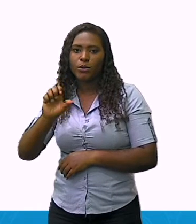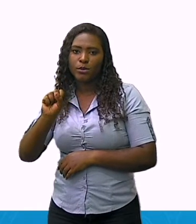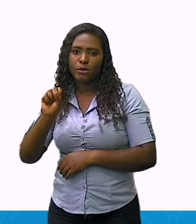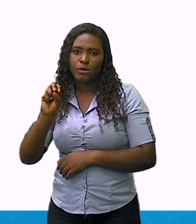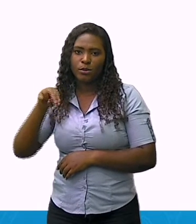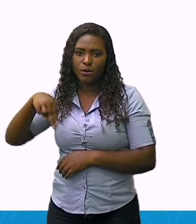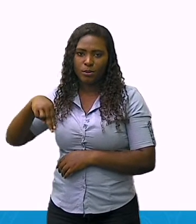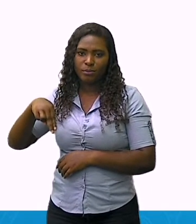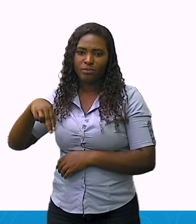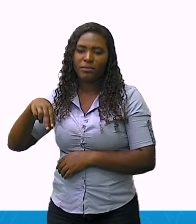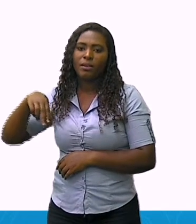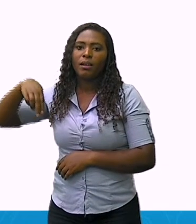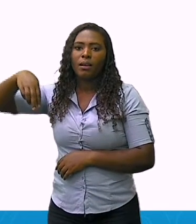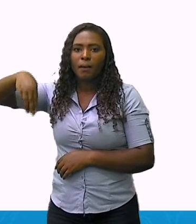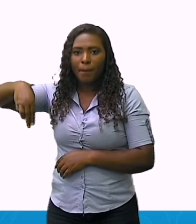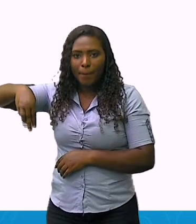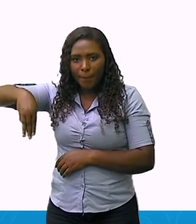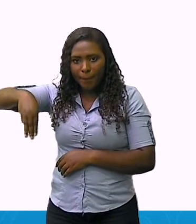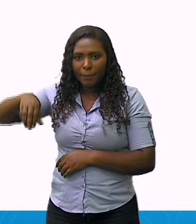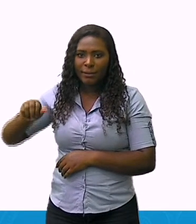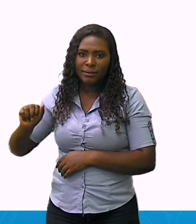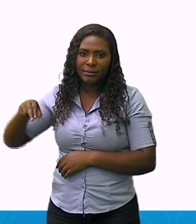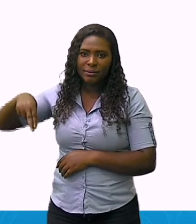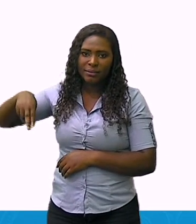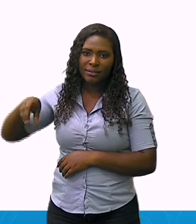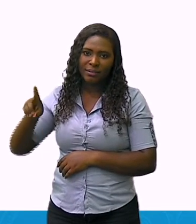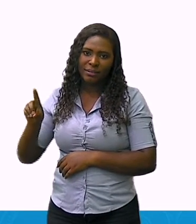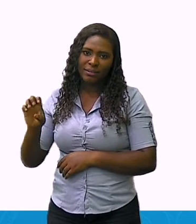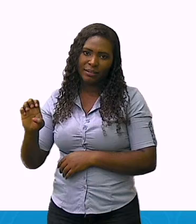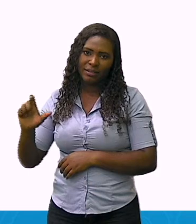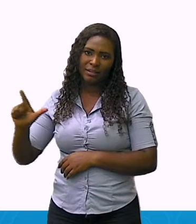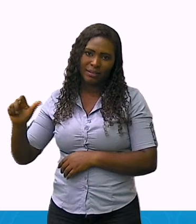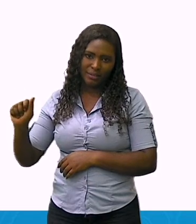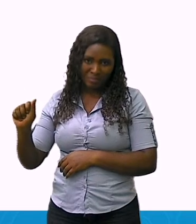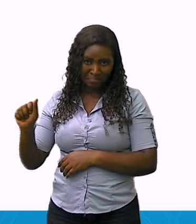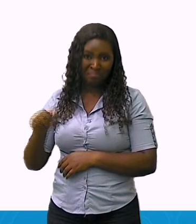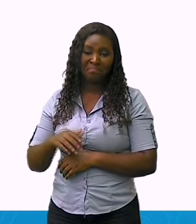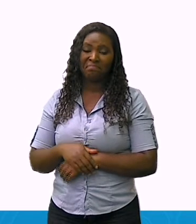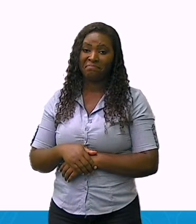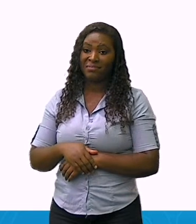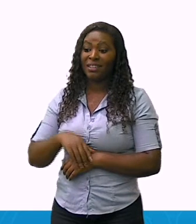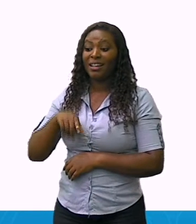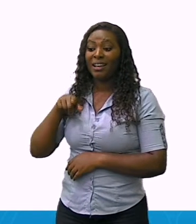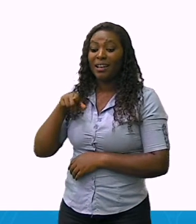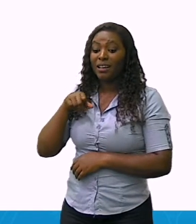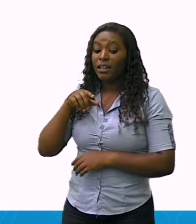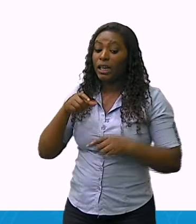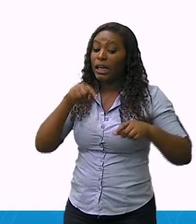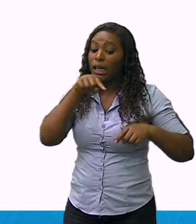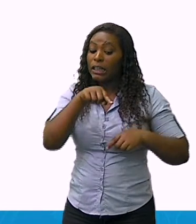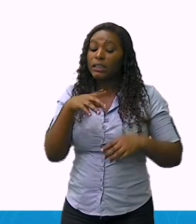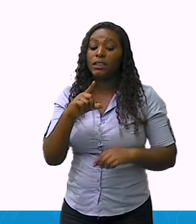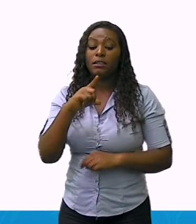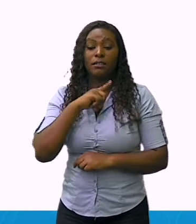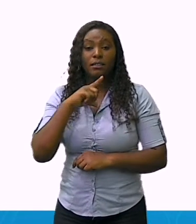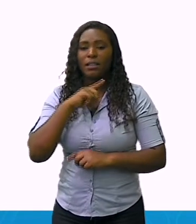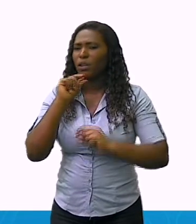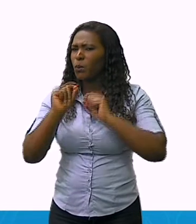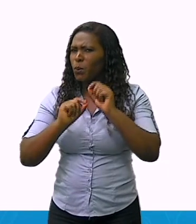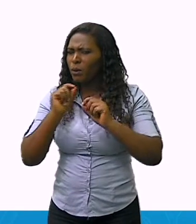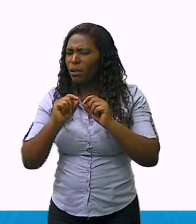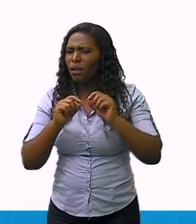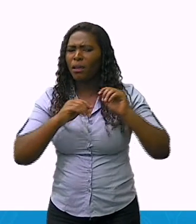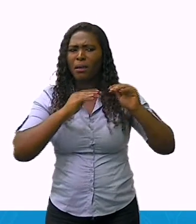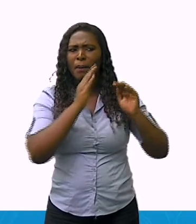abriga um telecentro comunitário, também a Academia Valadarense de Letras e a Biblioteca Municipal